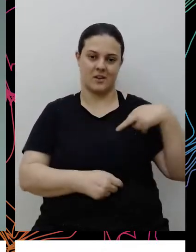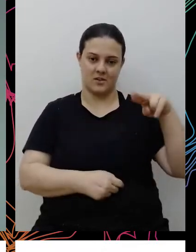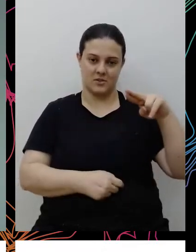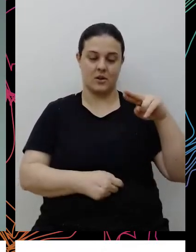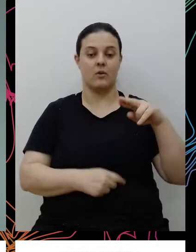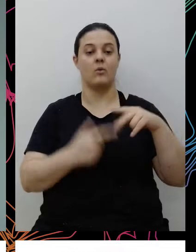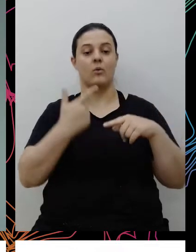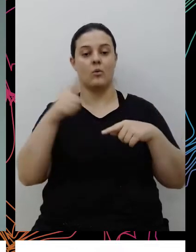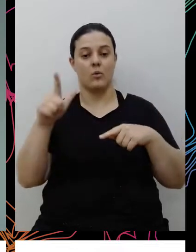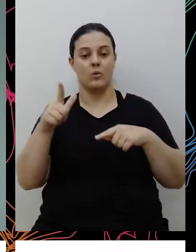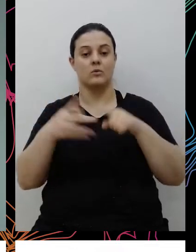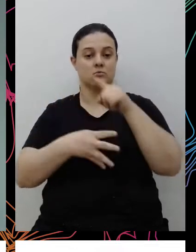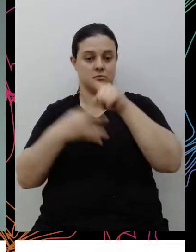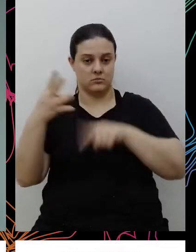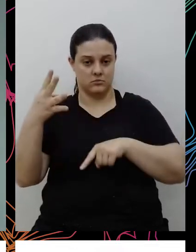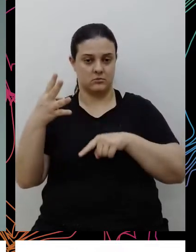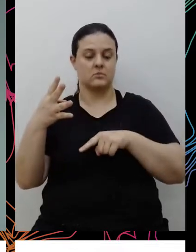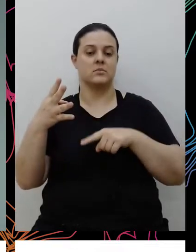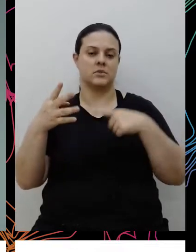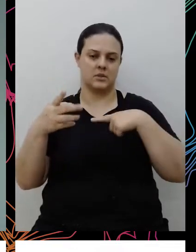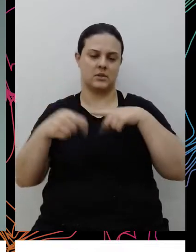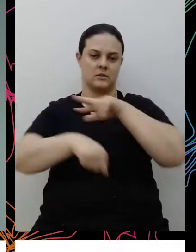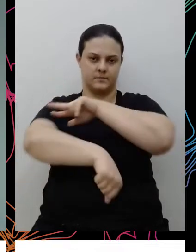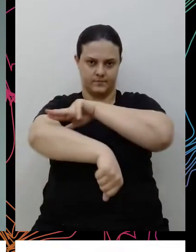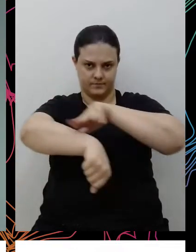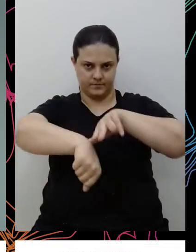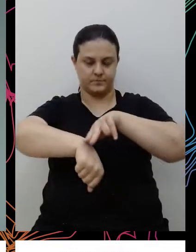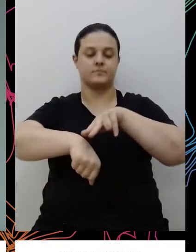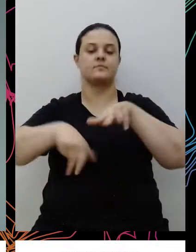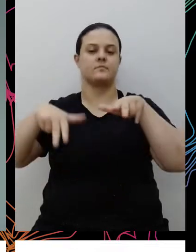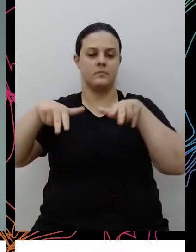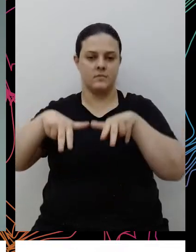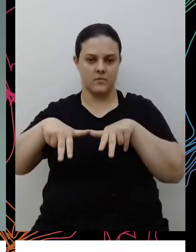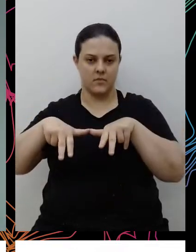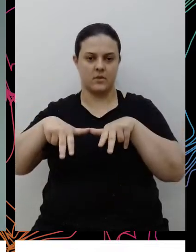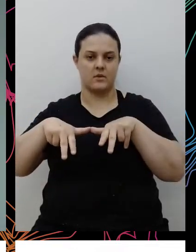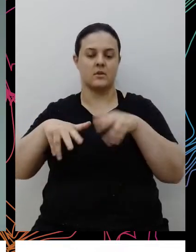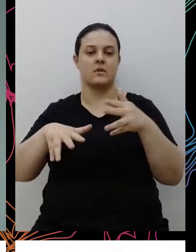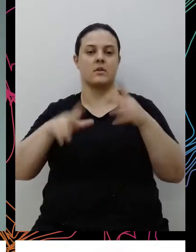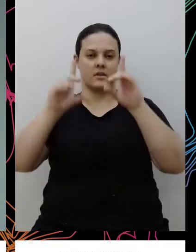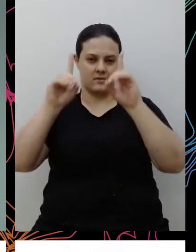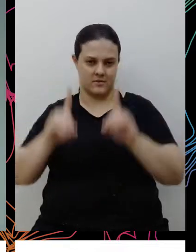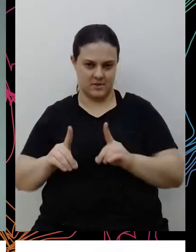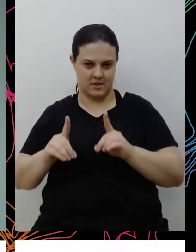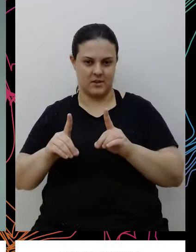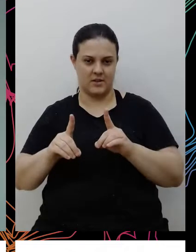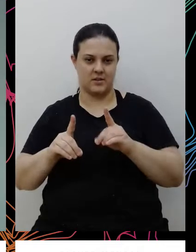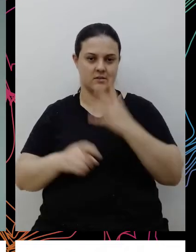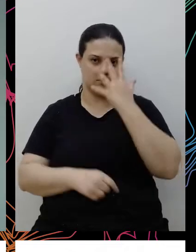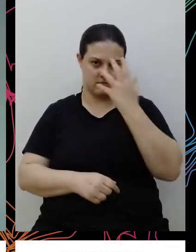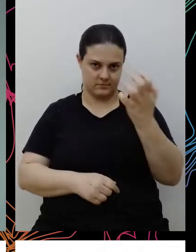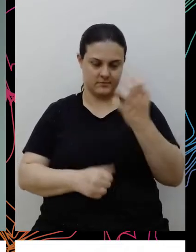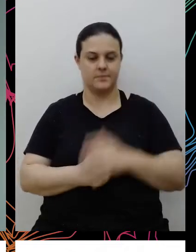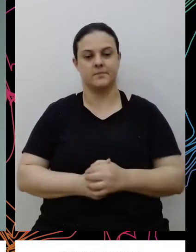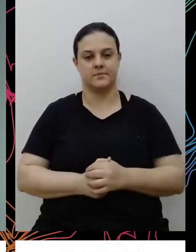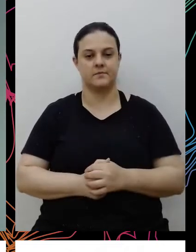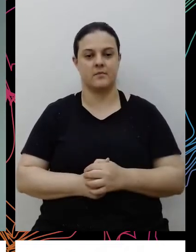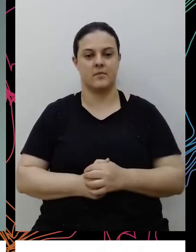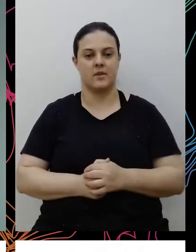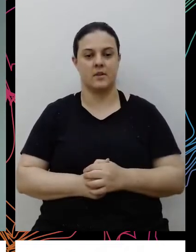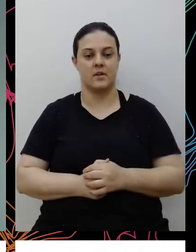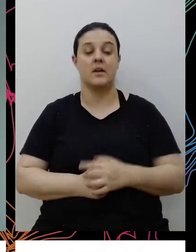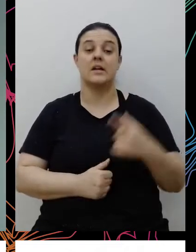aqueles quatro temas prioritários, diversidade racial, diversidade de gênero, inclusão de pessoas com deficiência e diversidade sexual. E aí a gente tem uma